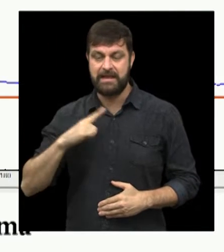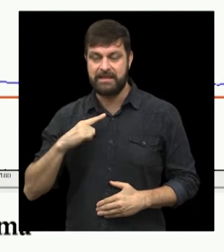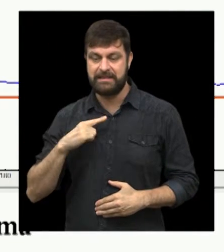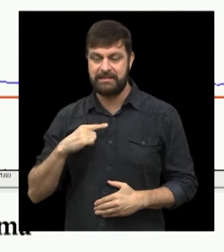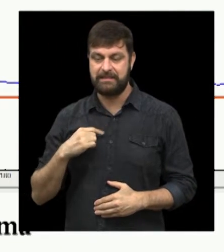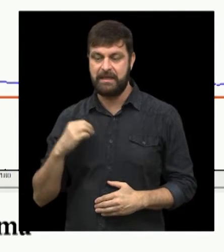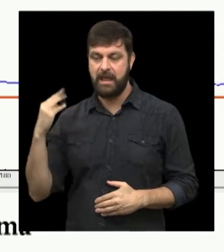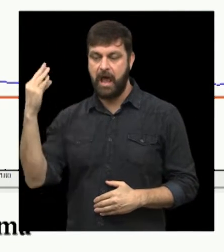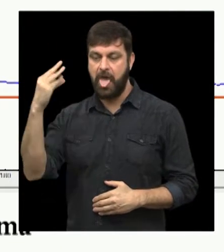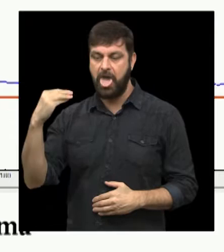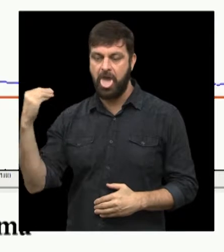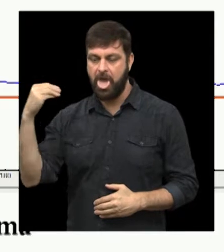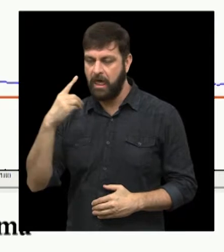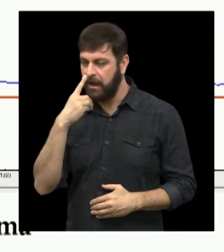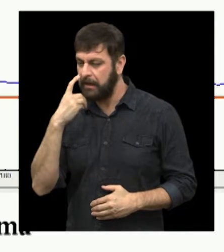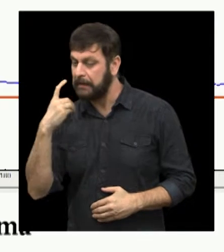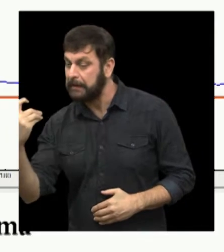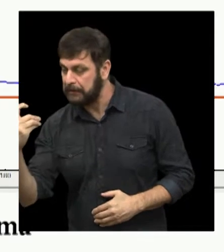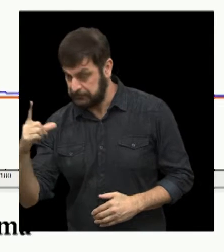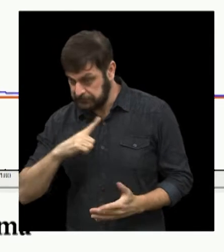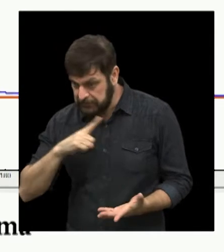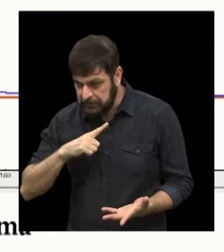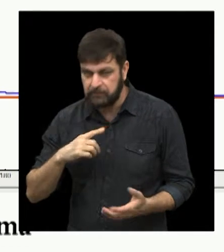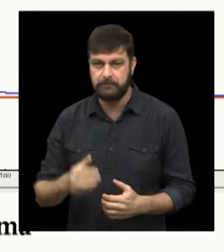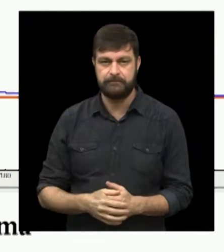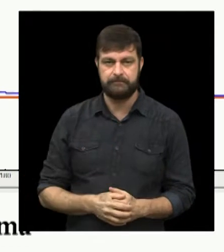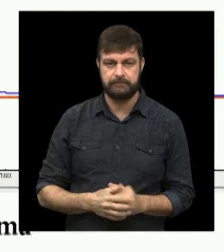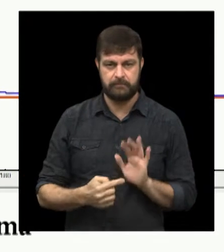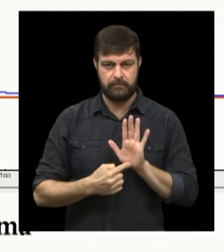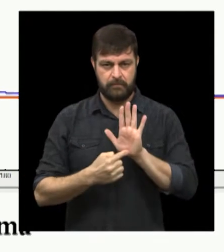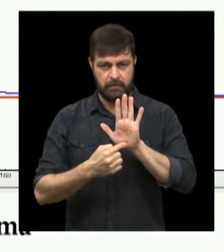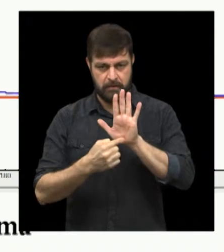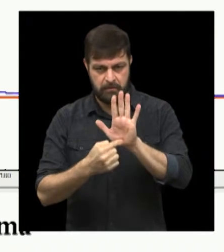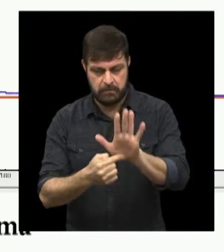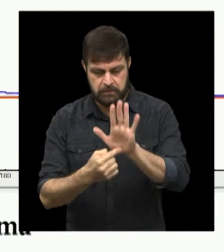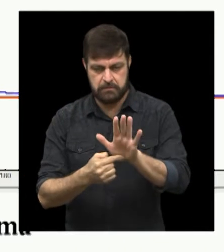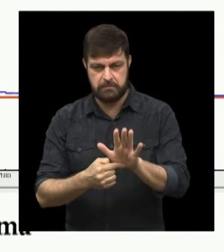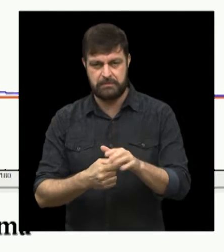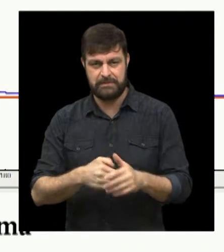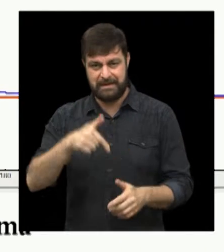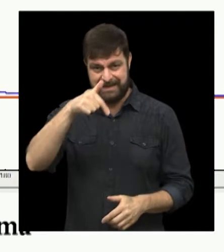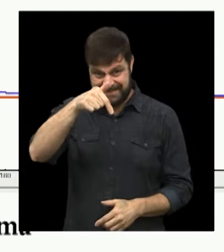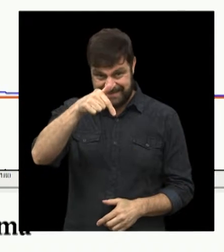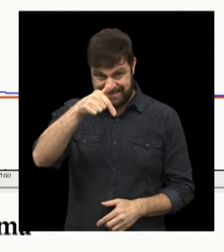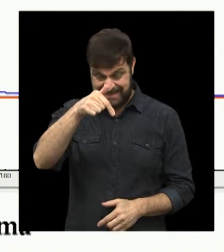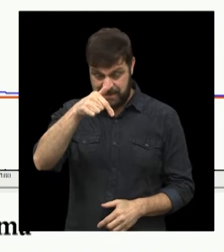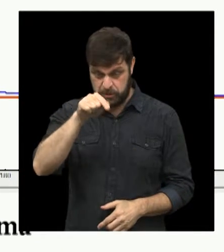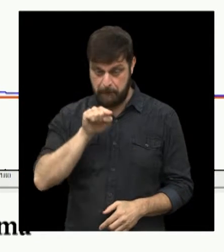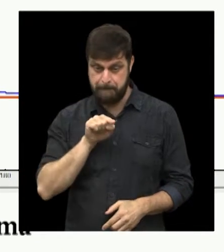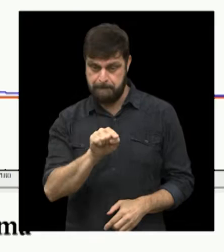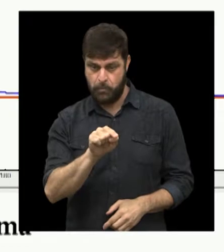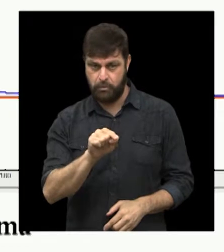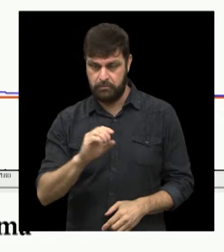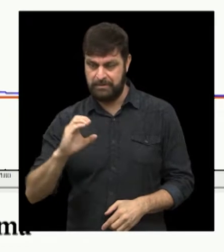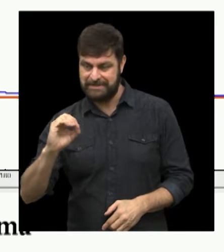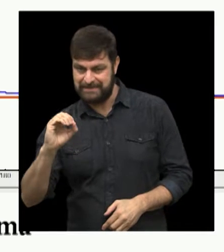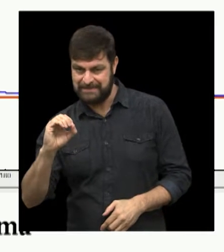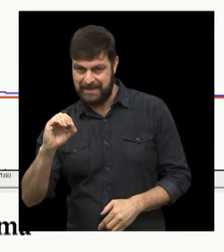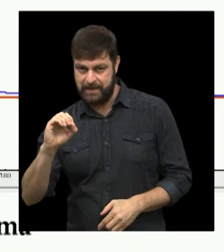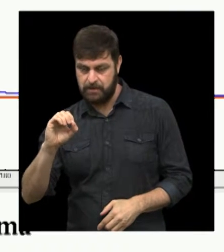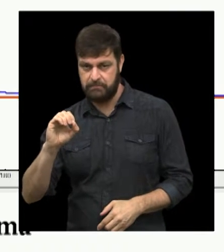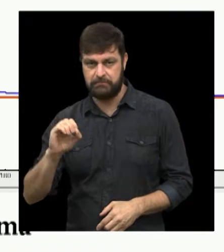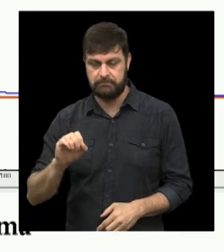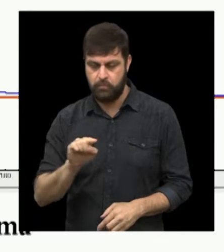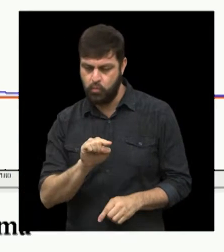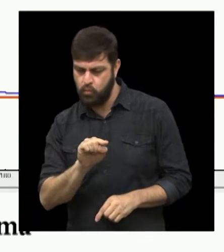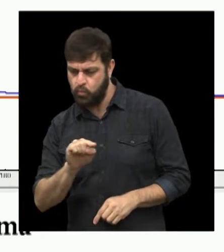vamos ver o que deu nessa amostra do meu hálito. Olha, deu sete pontos para esse gás, zero para esse